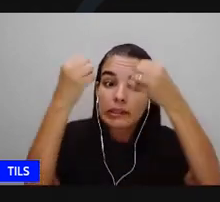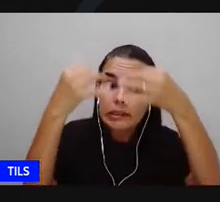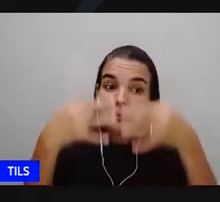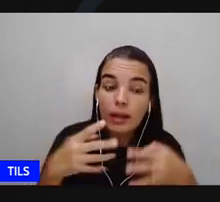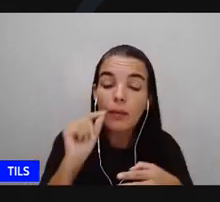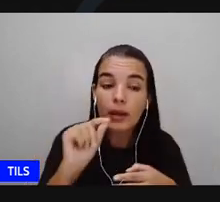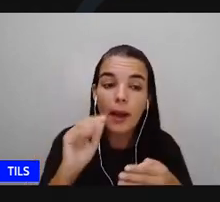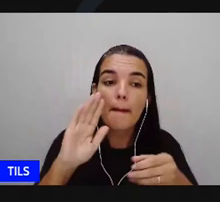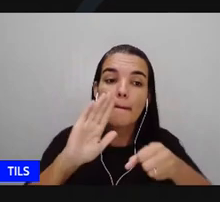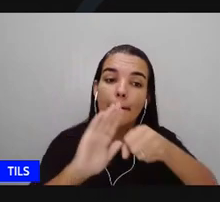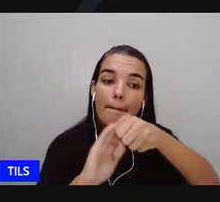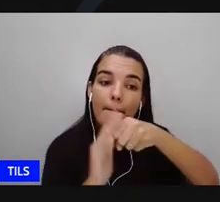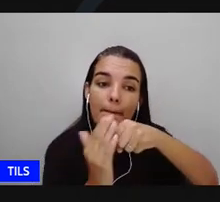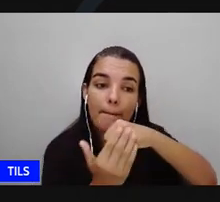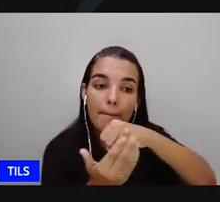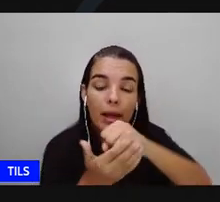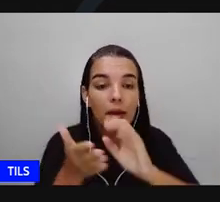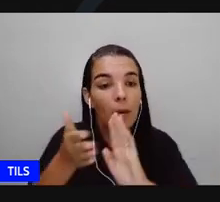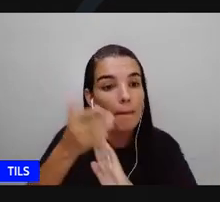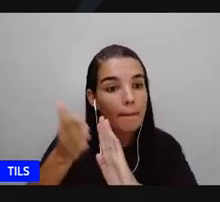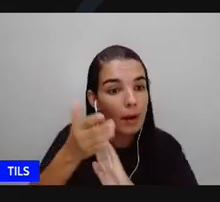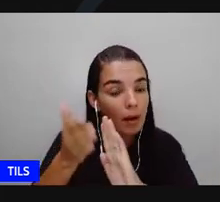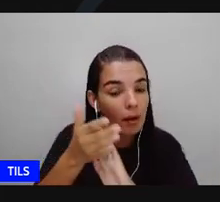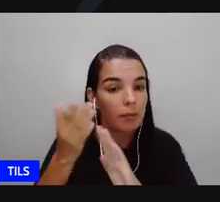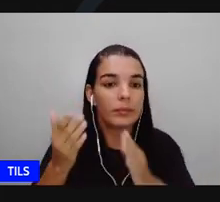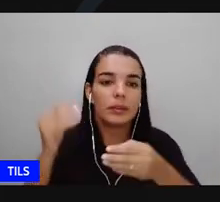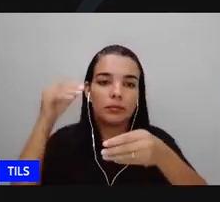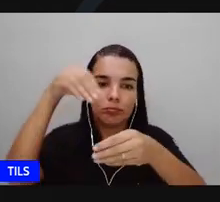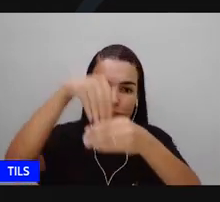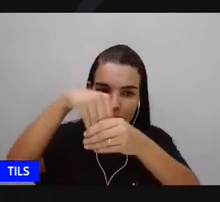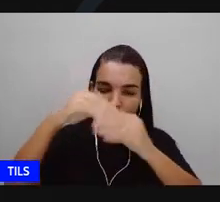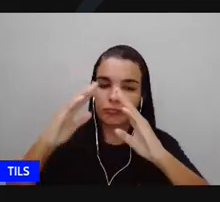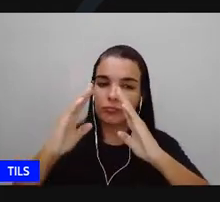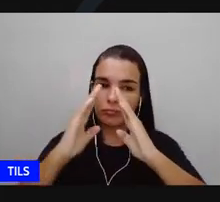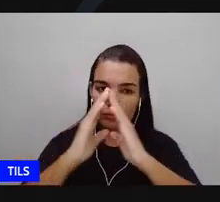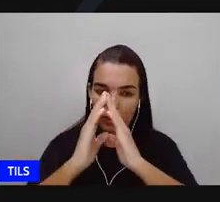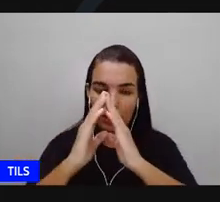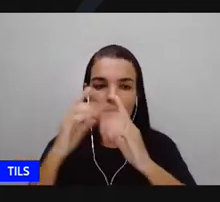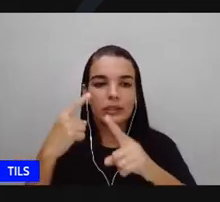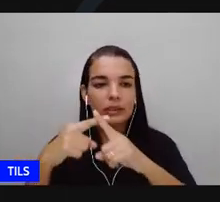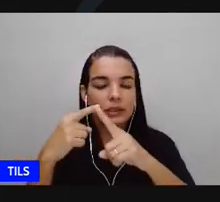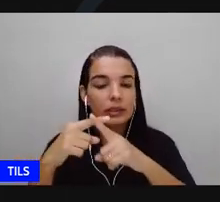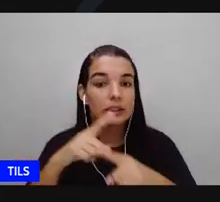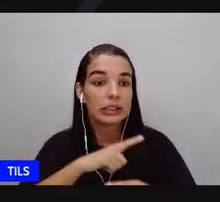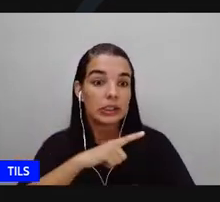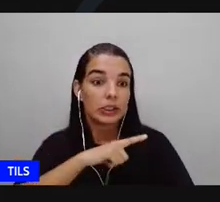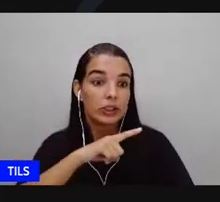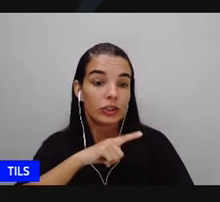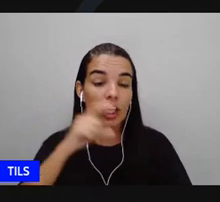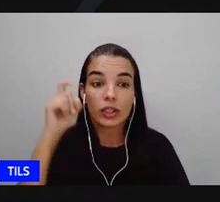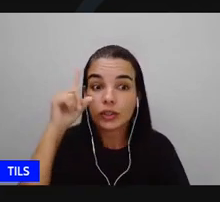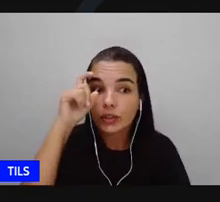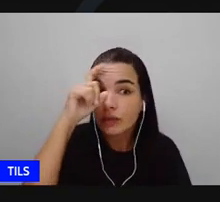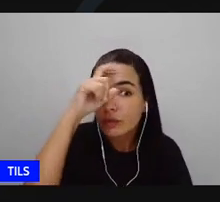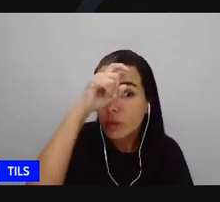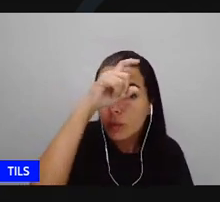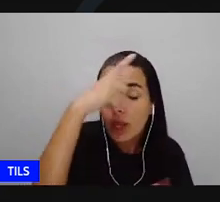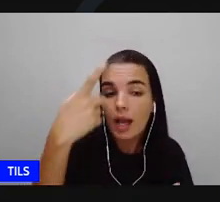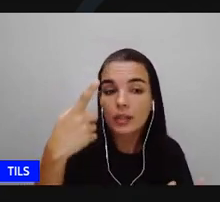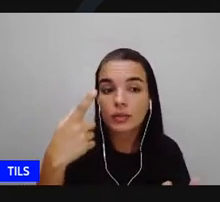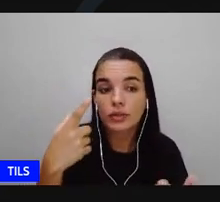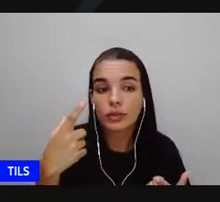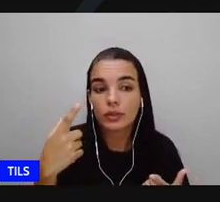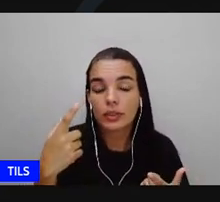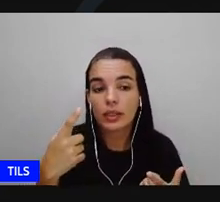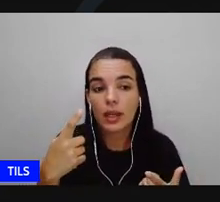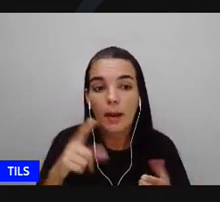vivia essas tristezas geradas pela fome pela dificuldade pela explosão porque ela via como era que o outro lado da sociedade vivia mas isso